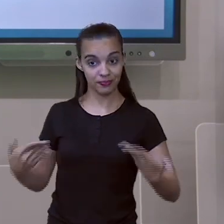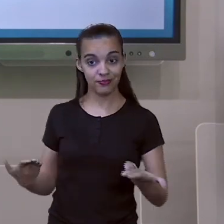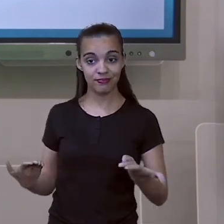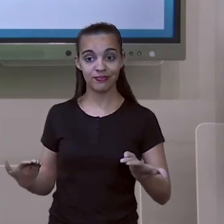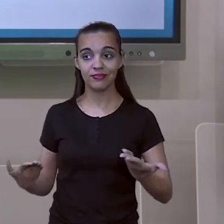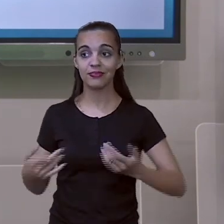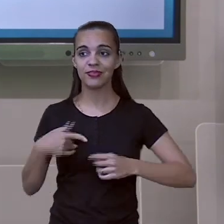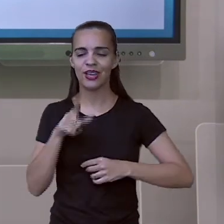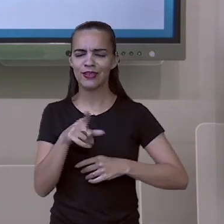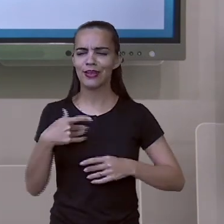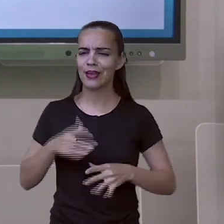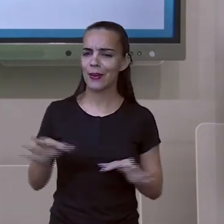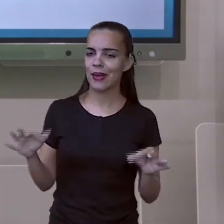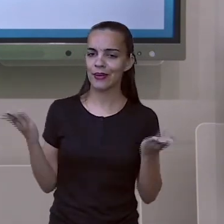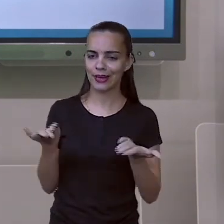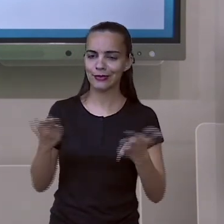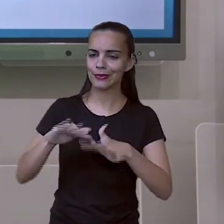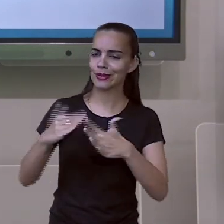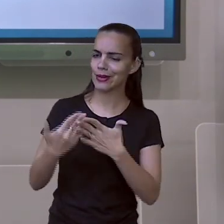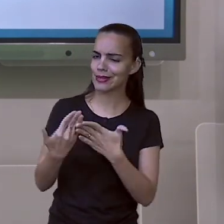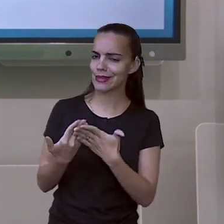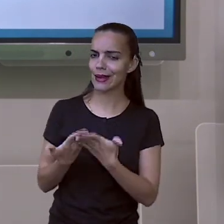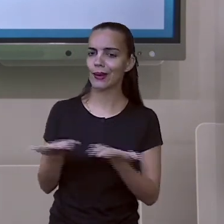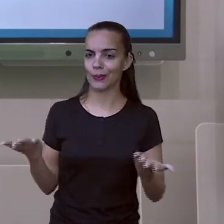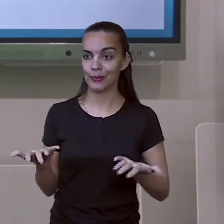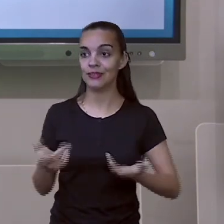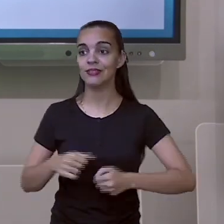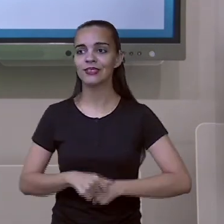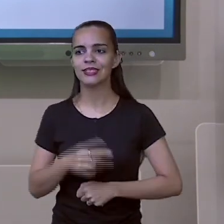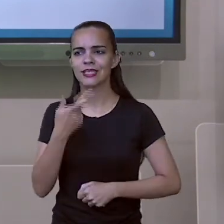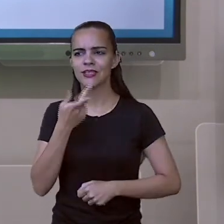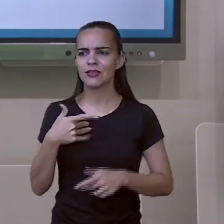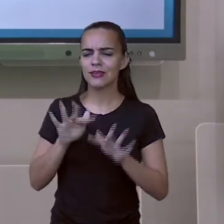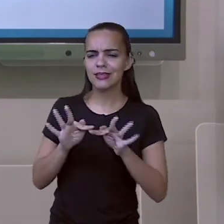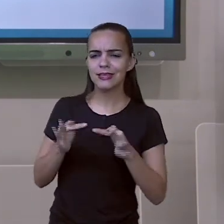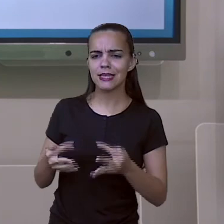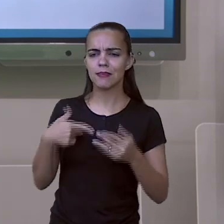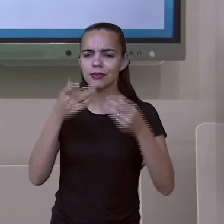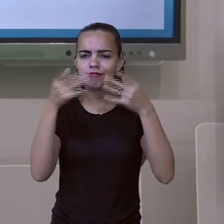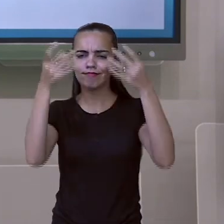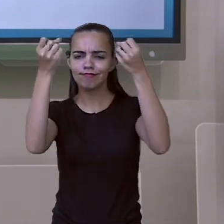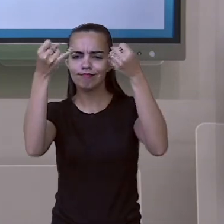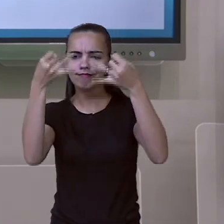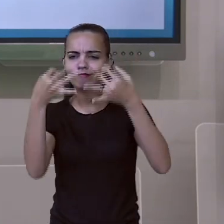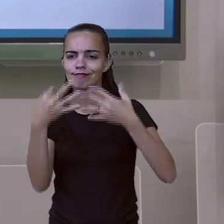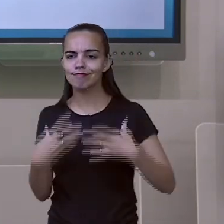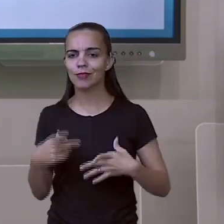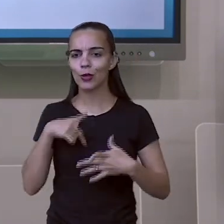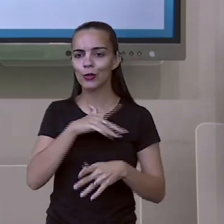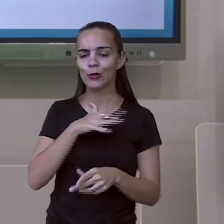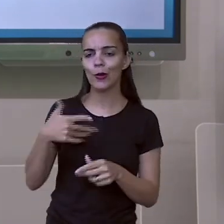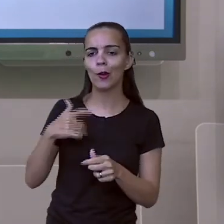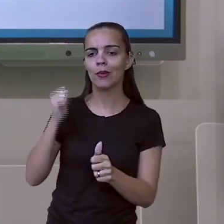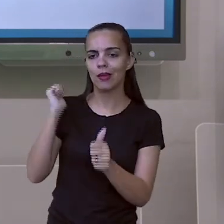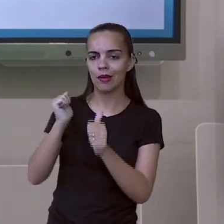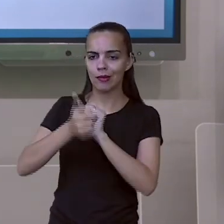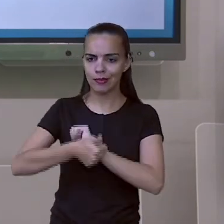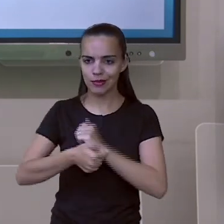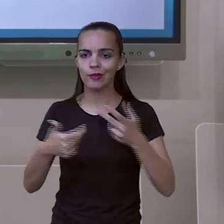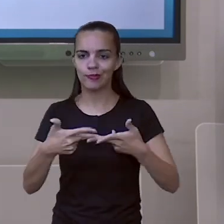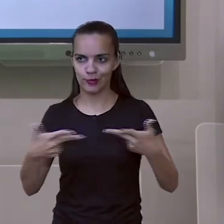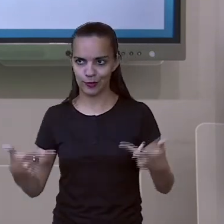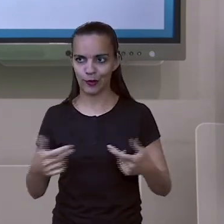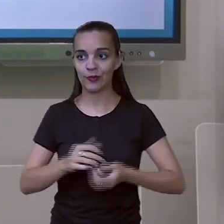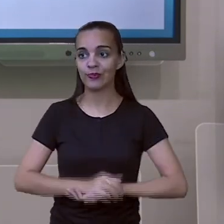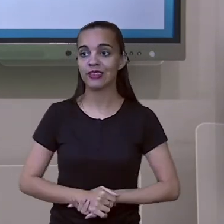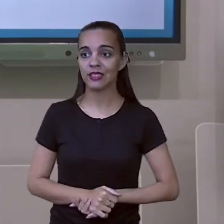pessoal, essa foi a nossa aula de hoje, nosso quinto encontro sobre futebol, comebol, Copa América.